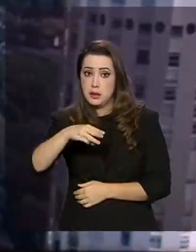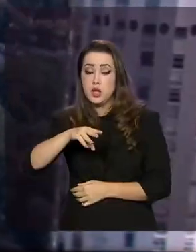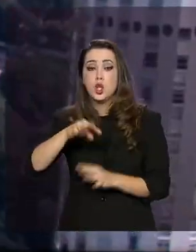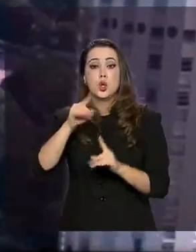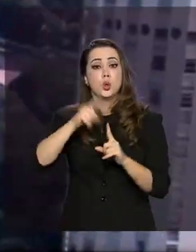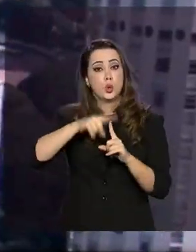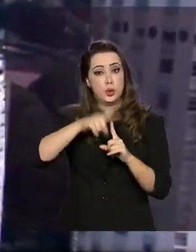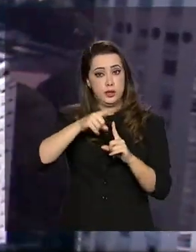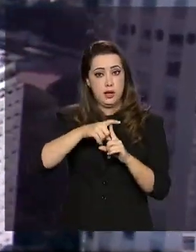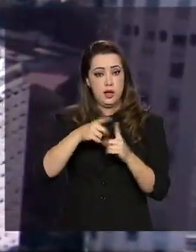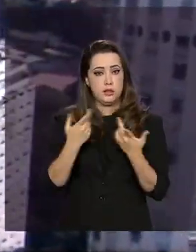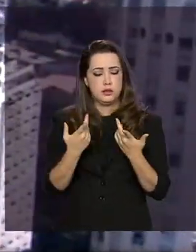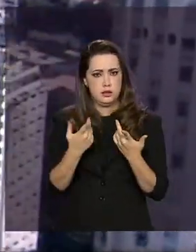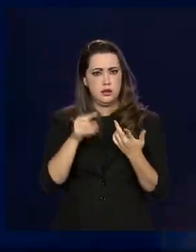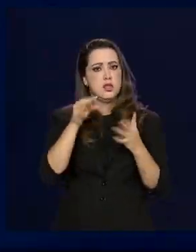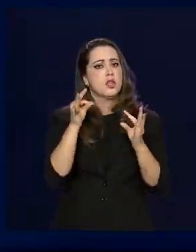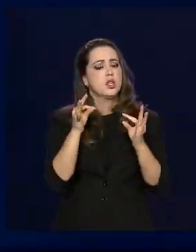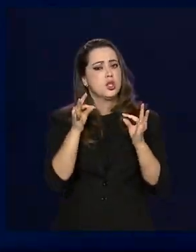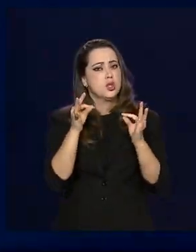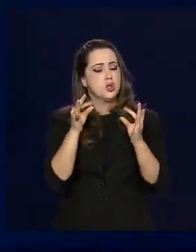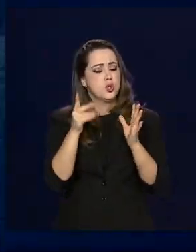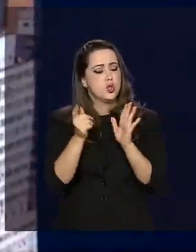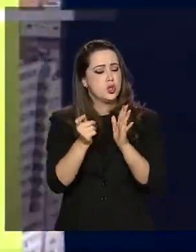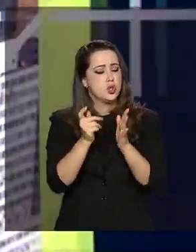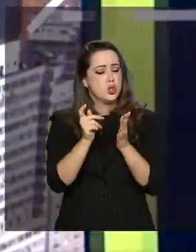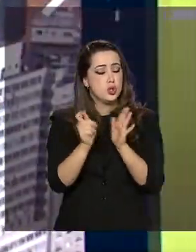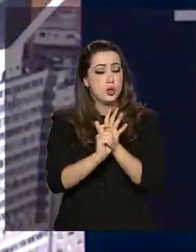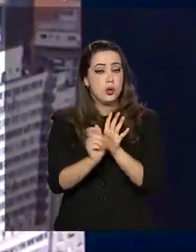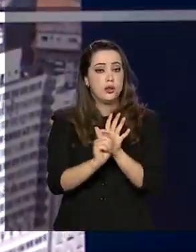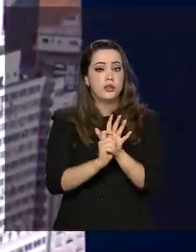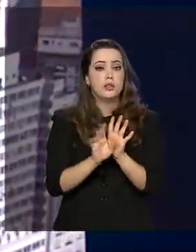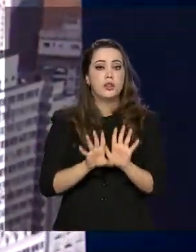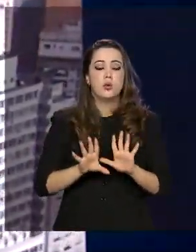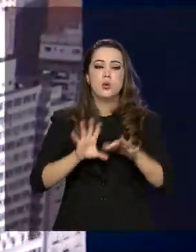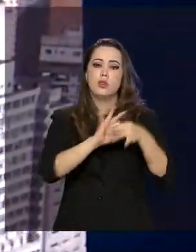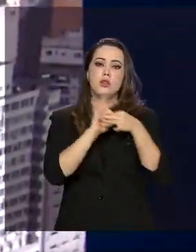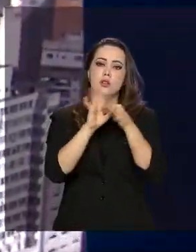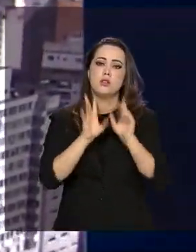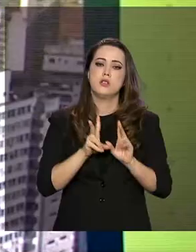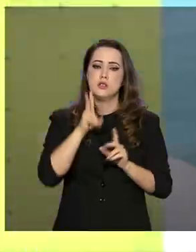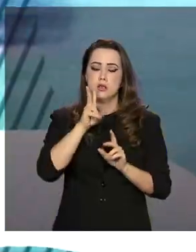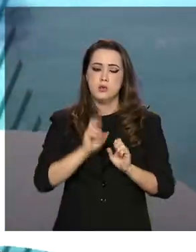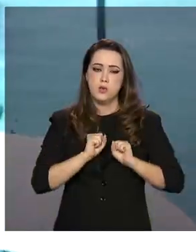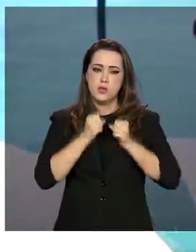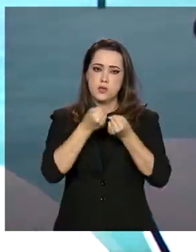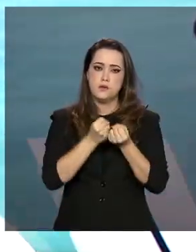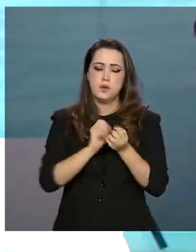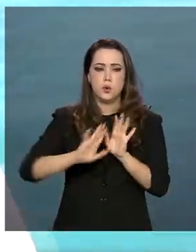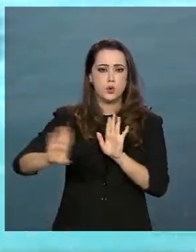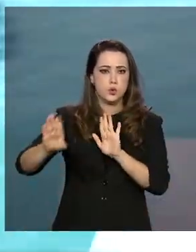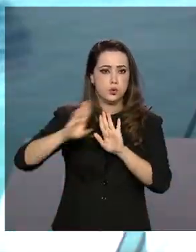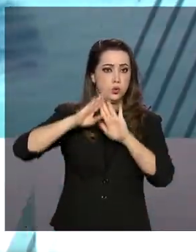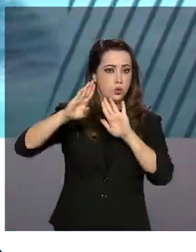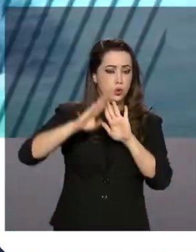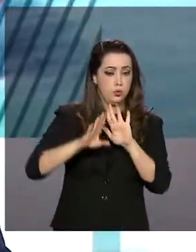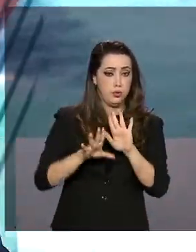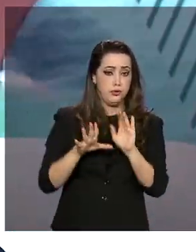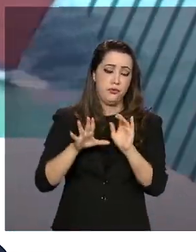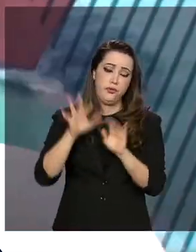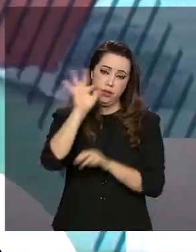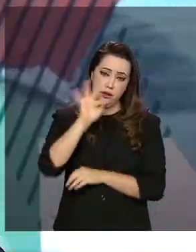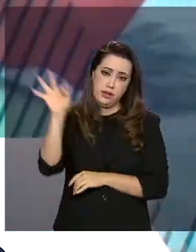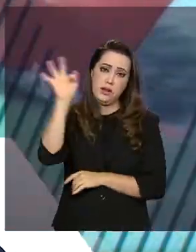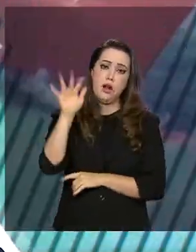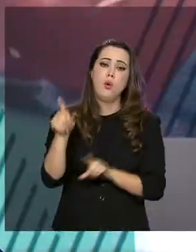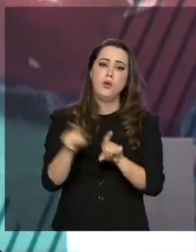drogas. A operação une esforços de agentes federais e agentes de segurança dos Estados e atua especialmente na